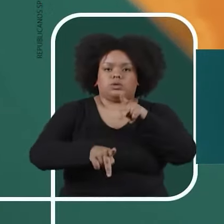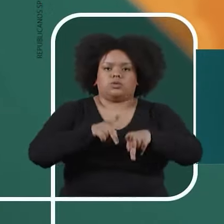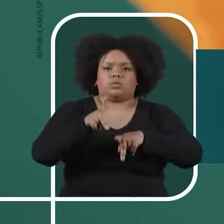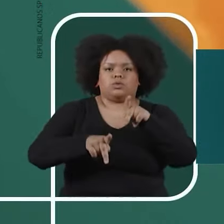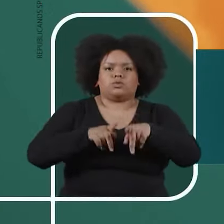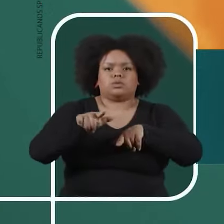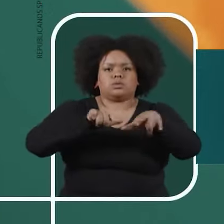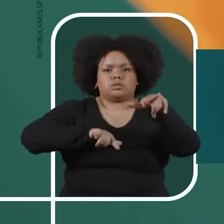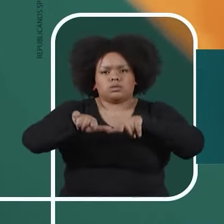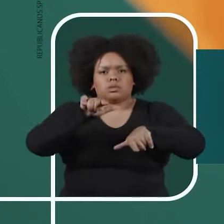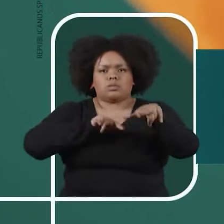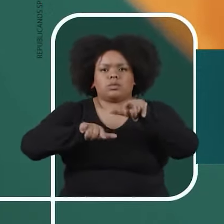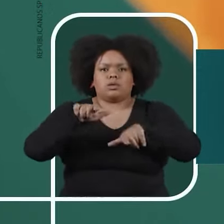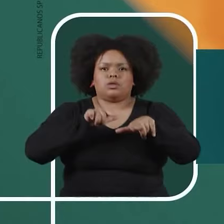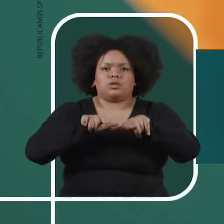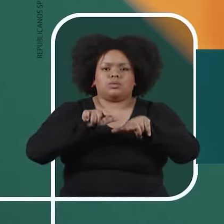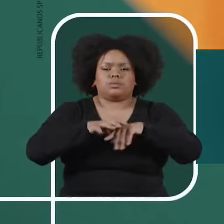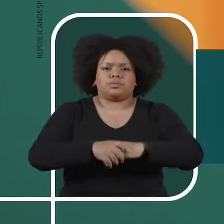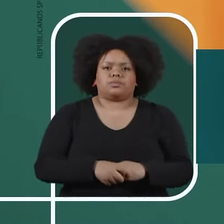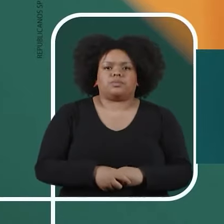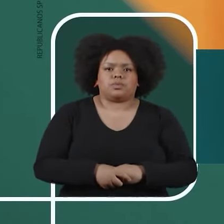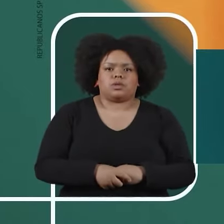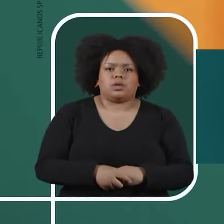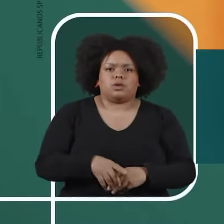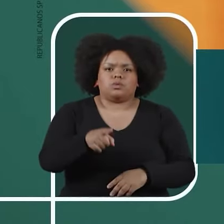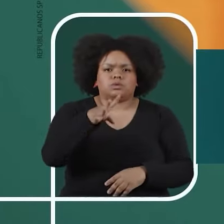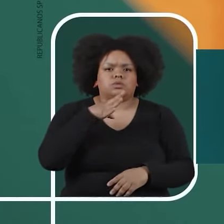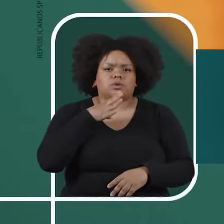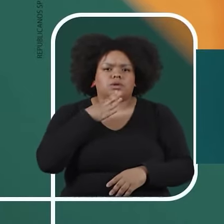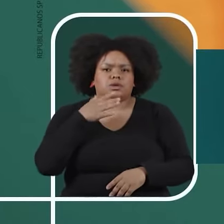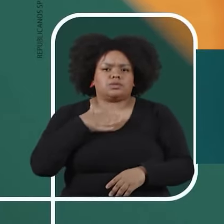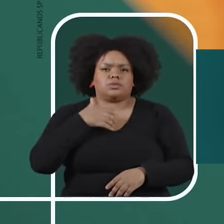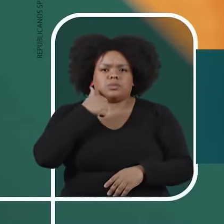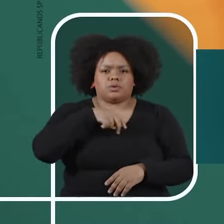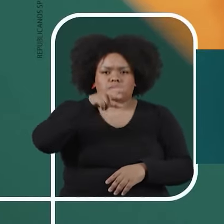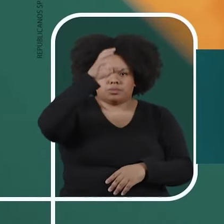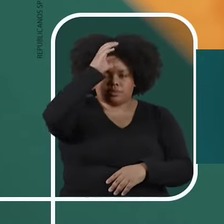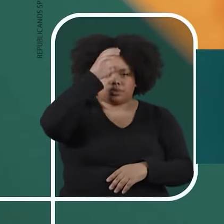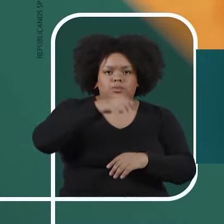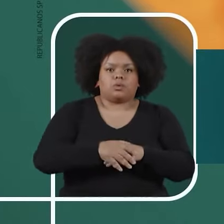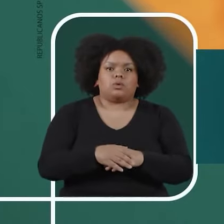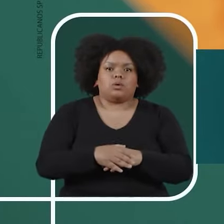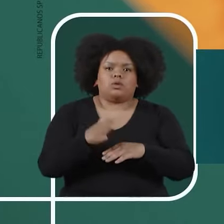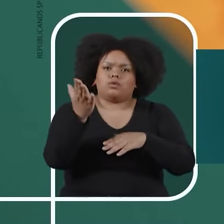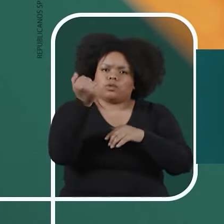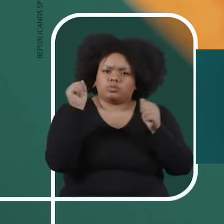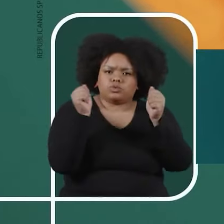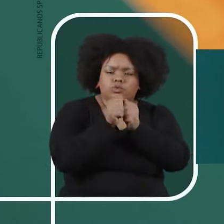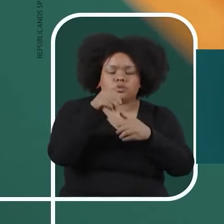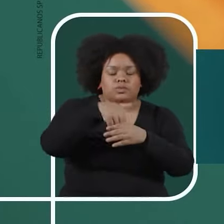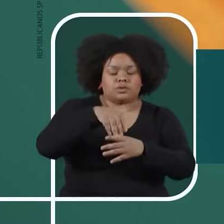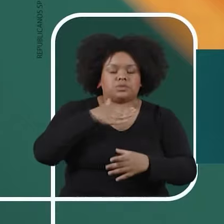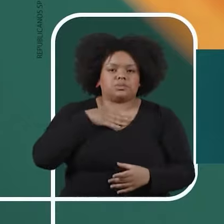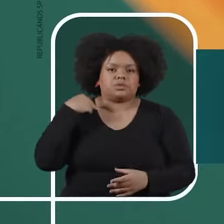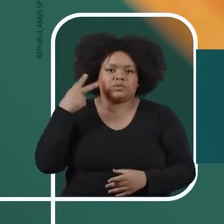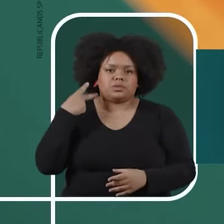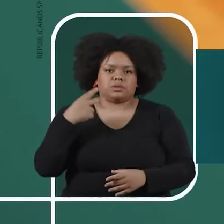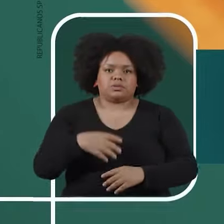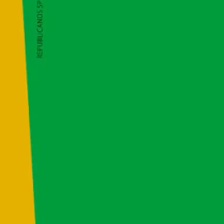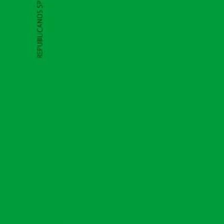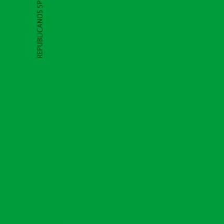trabalhador. Sou Faria de Sá, sobrinho do Eterno Arnaldo Faria de Sá, pai do Estatuto da Pessoa Idosa. Siga sua missão. Vamos juntos. Vote 10